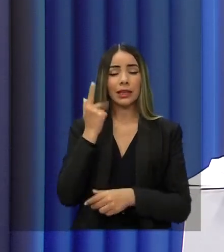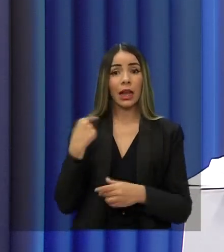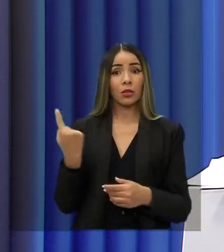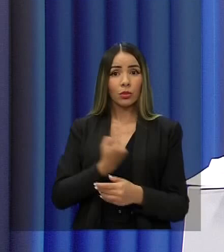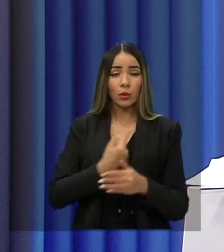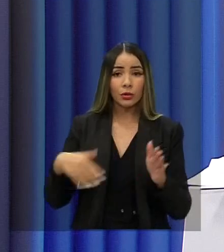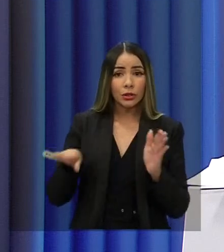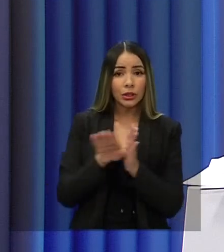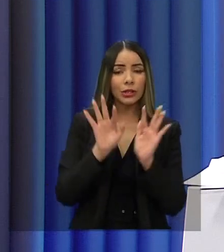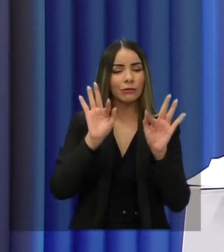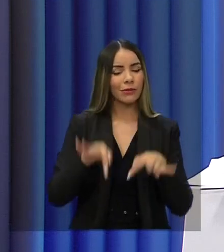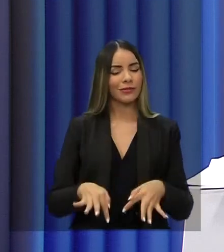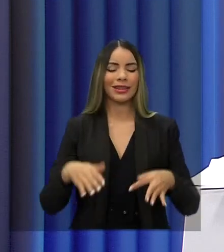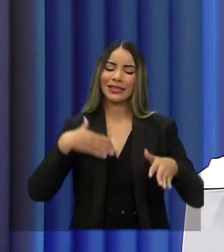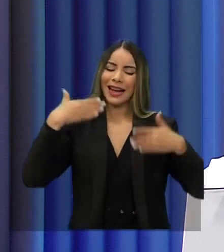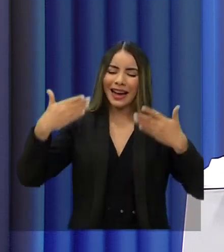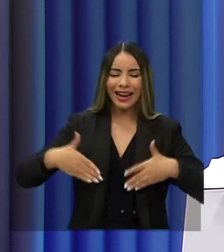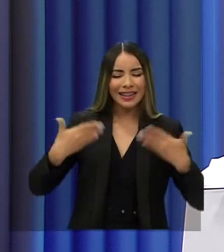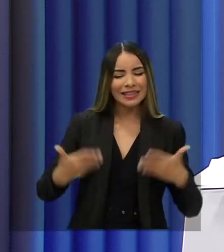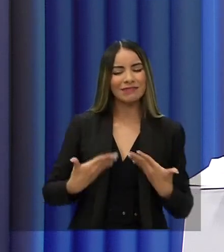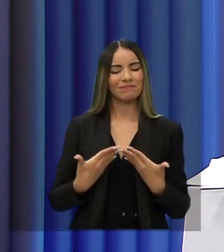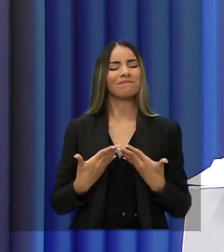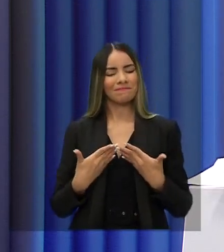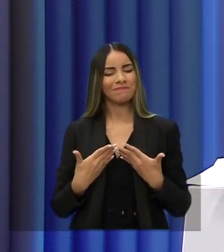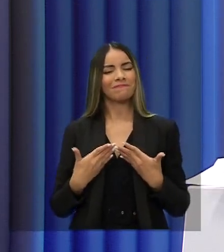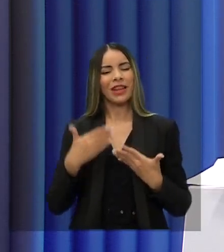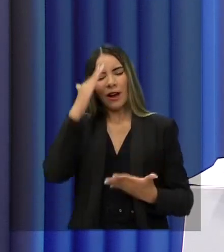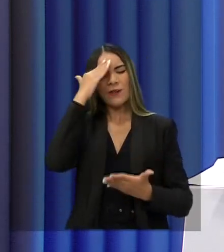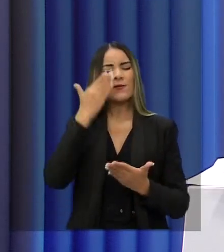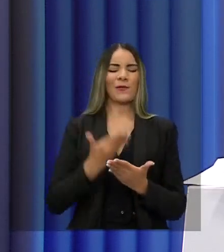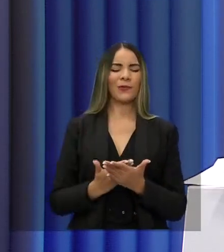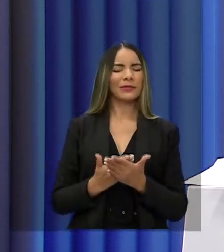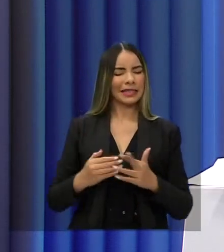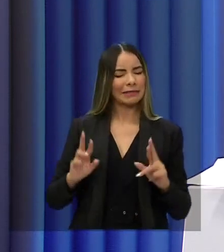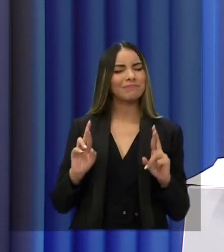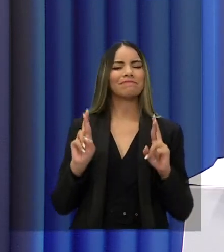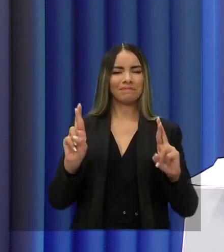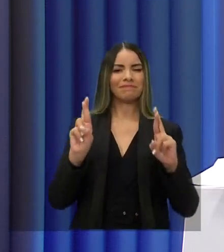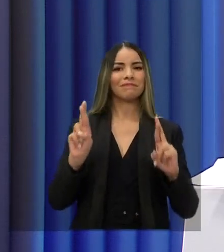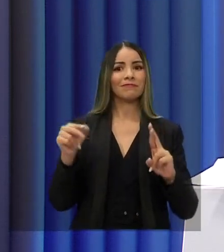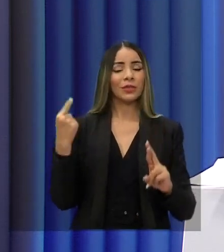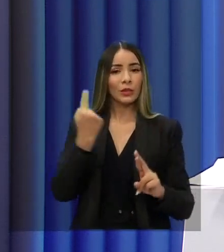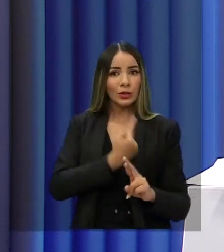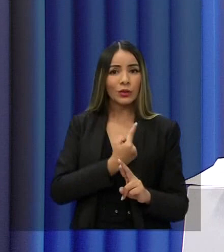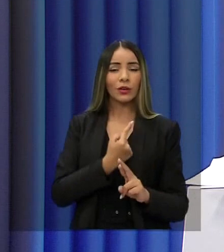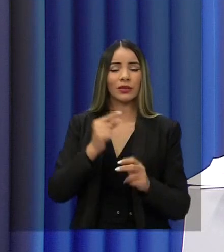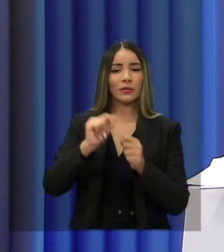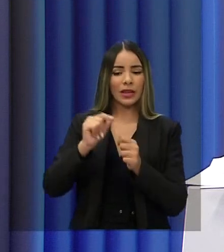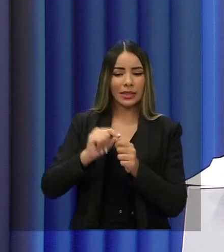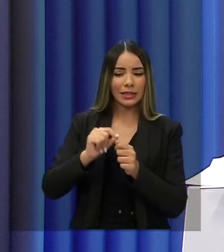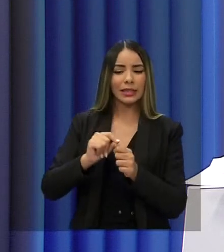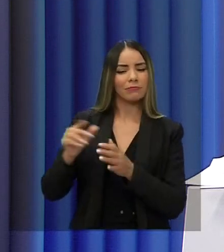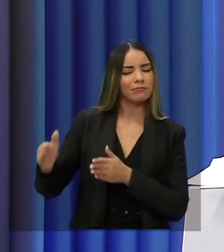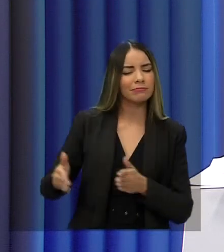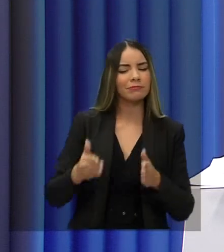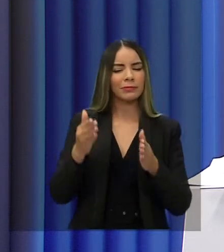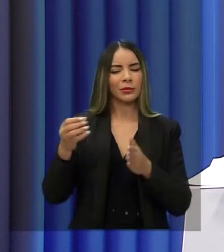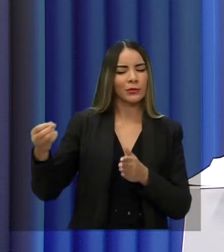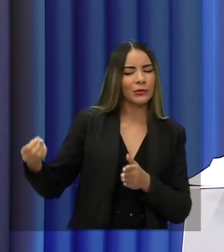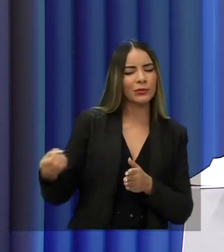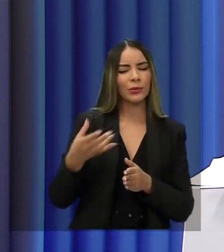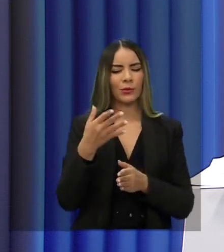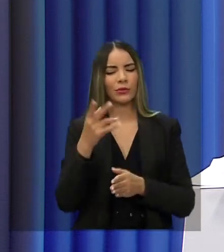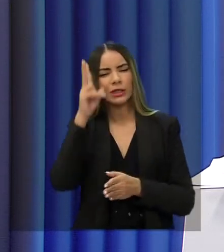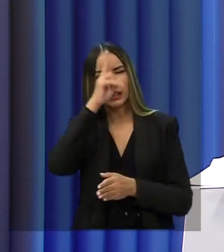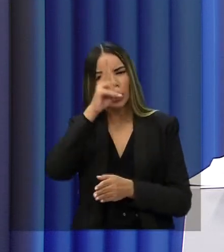final com alegria, otimismo, confiança e esperança que vamos construir um capítulo novo na história do povo